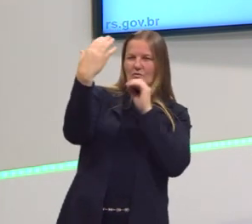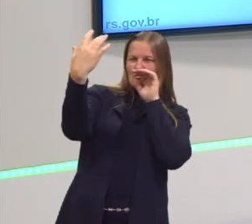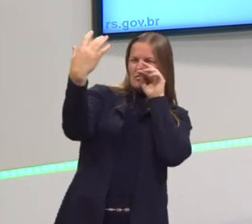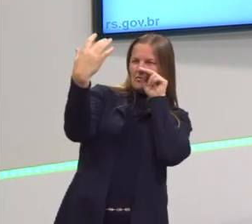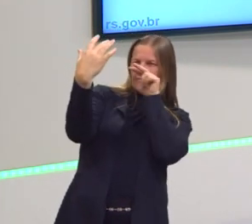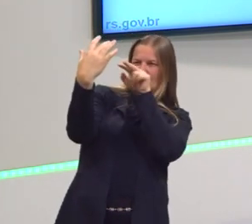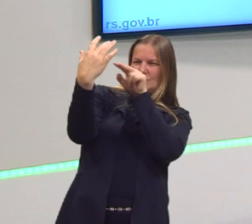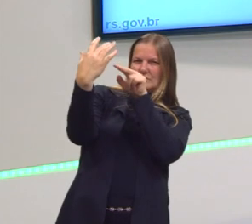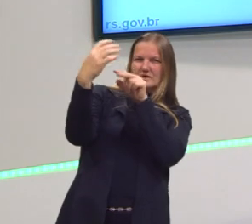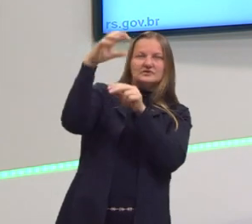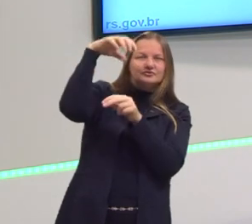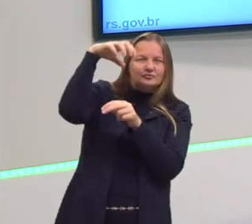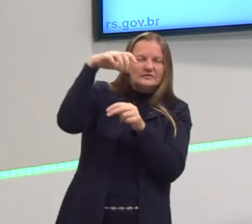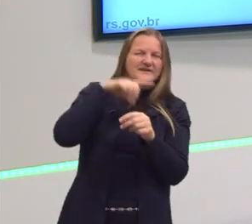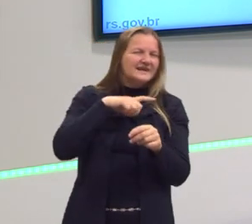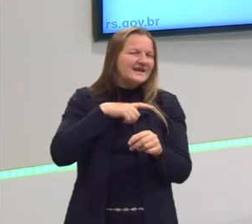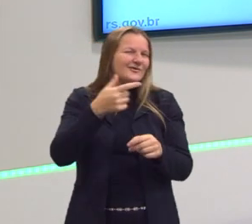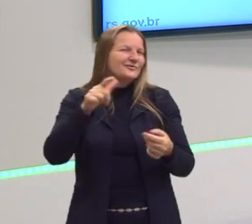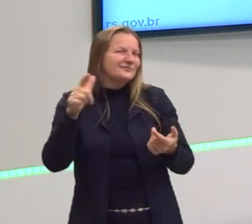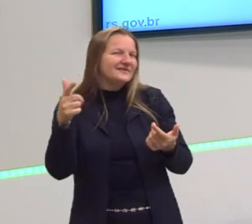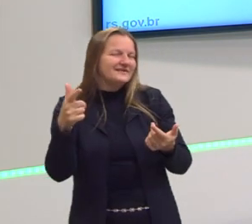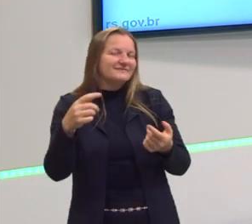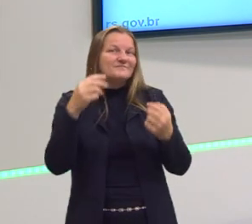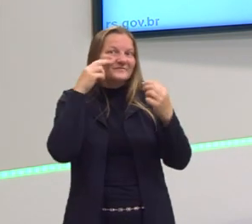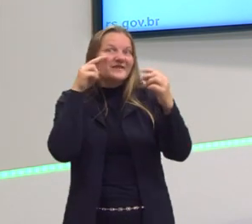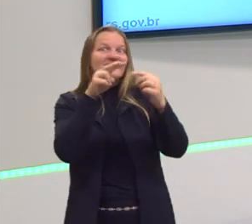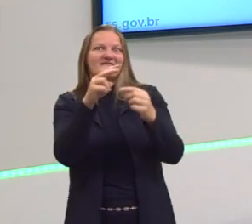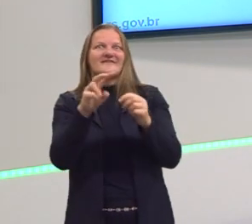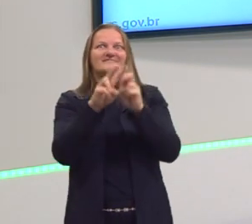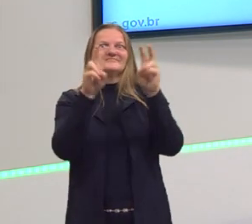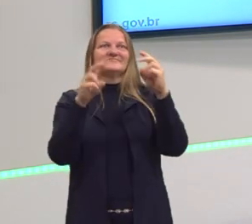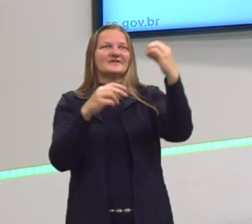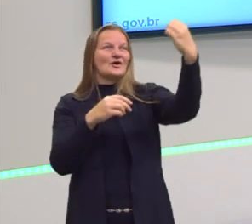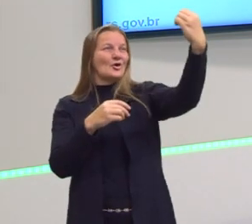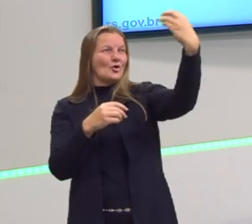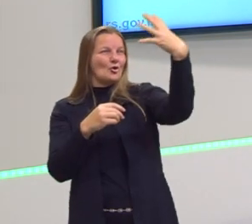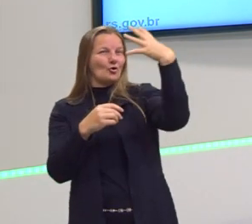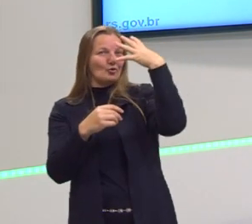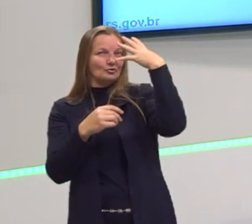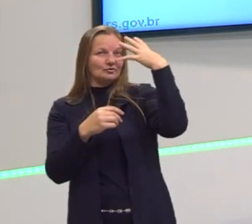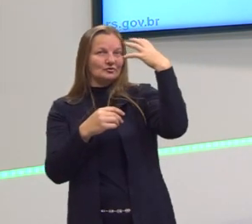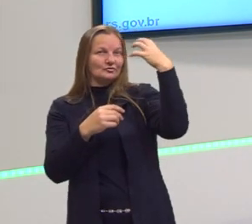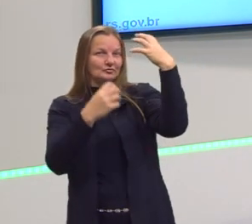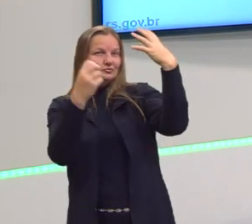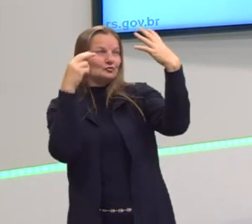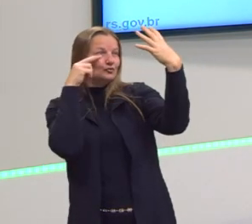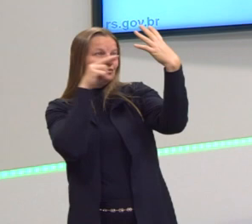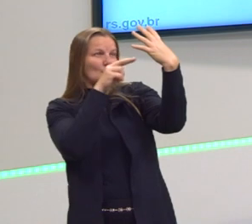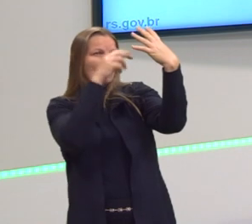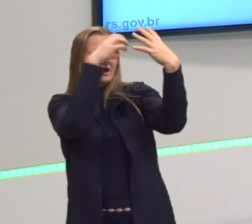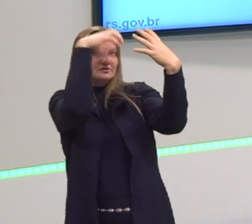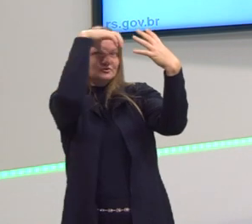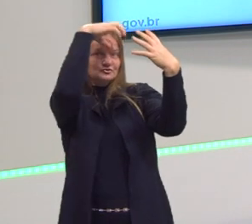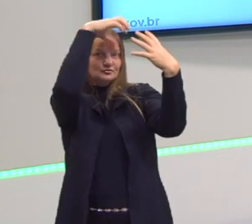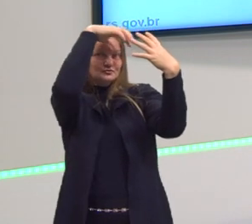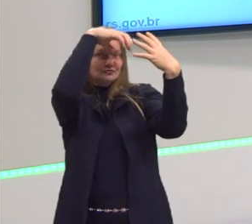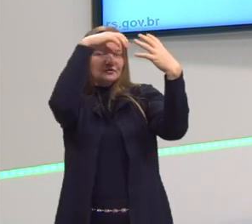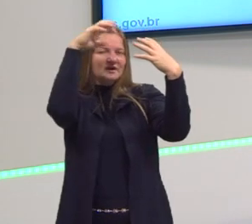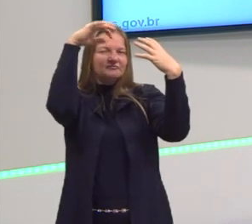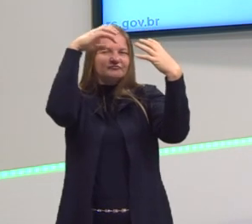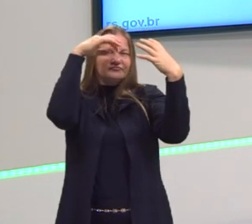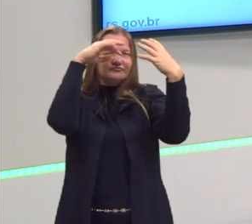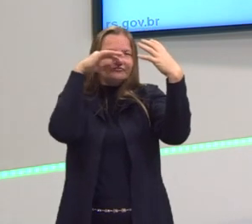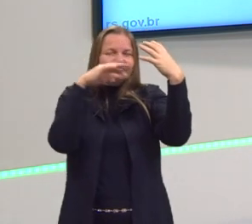está ocorrendo ou não a chuva, né? A consegue verificar pelo fecho de luz se está ocorrendo ou não essa garoa.